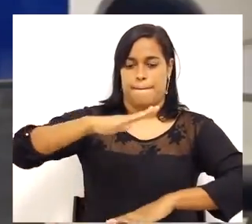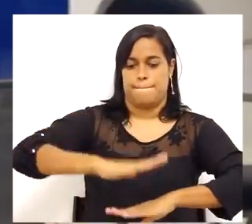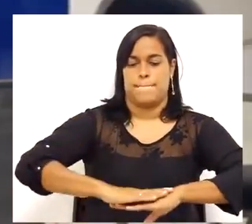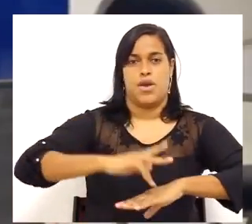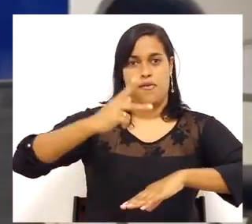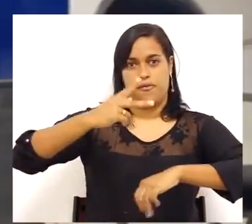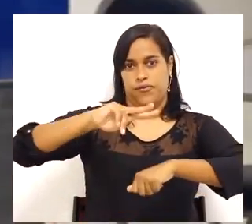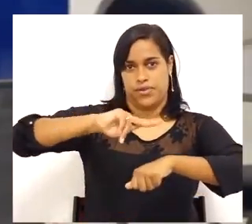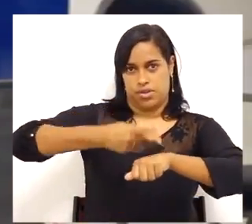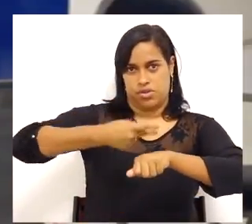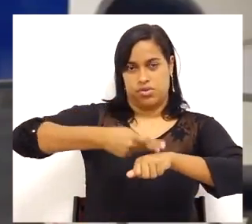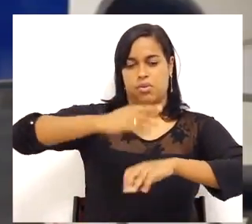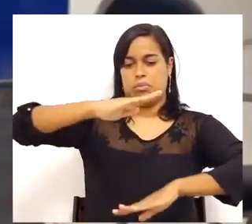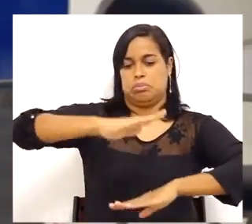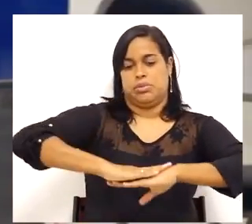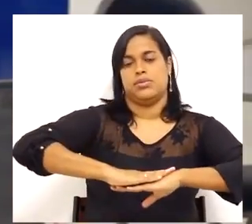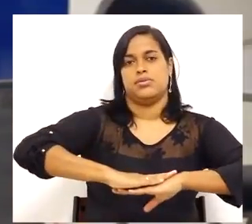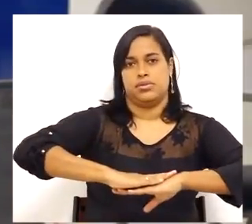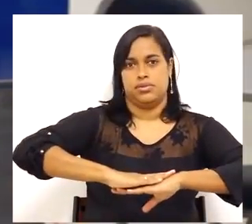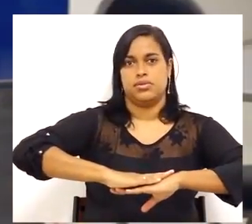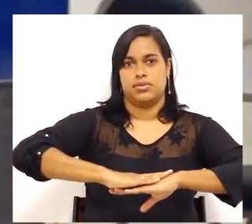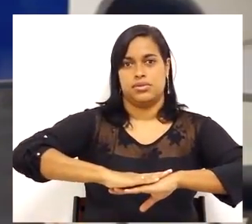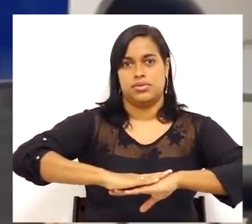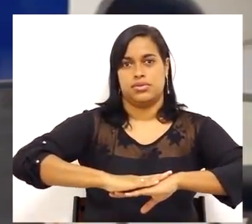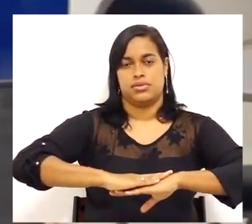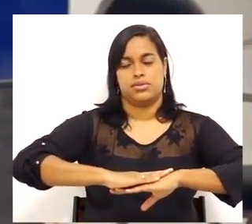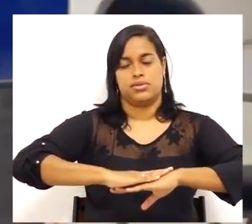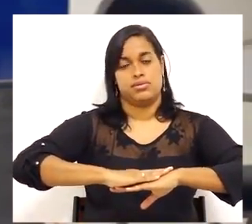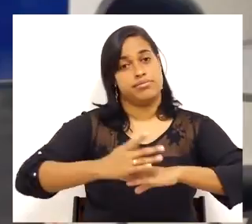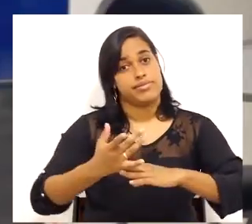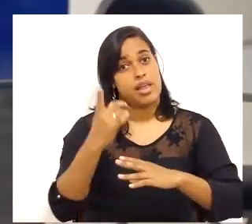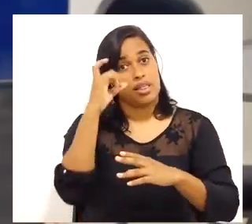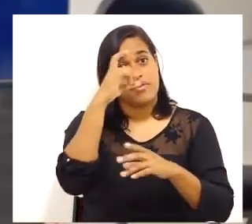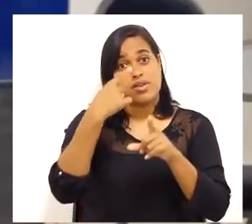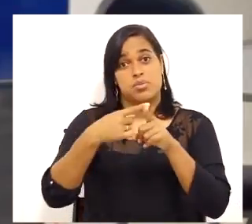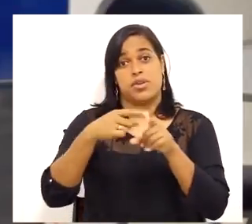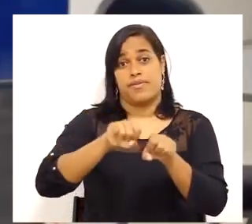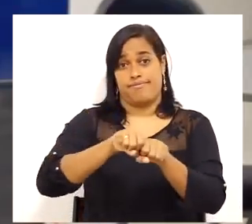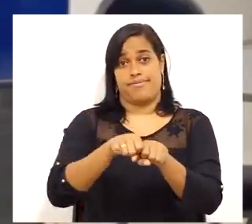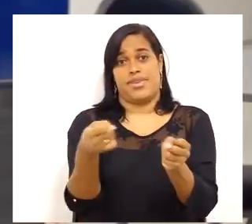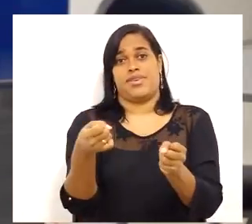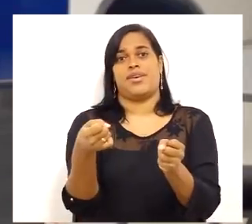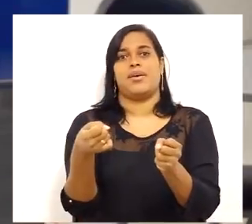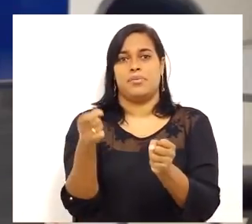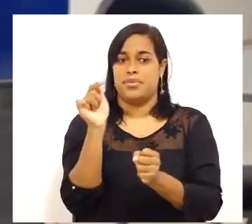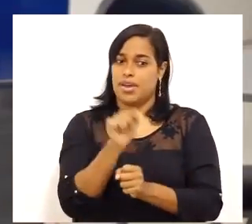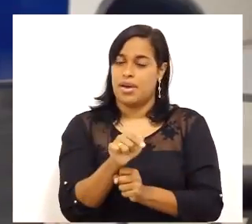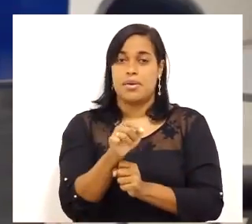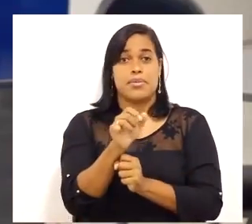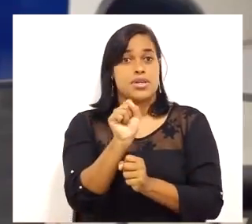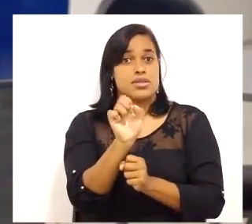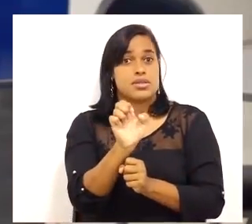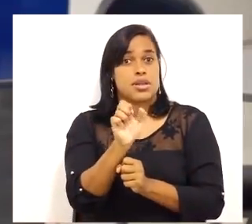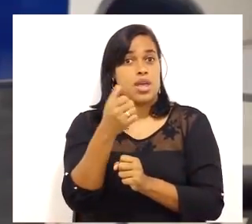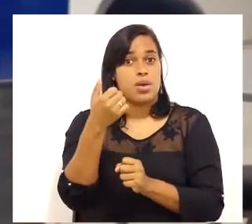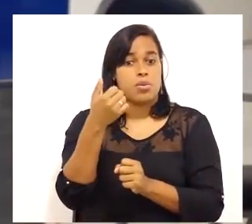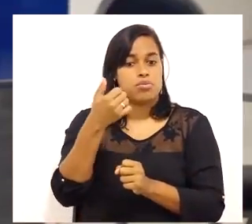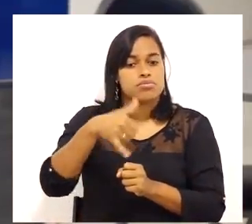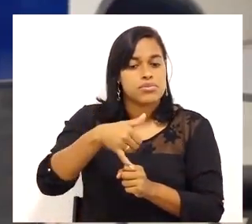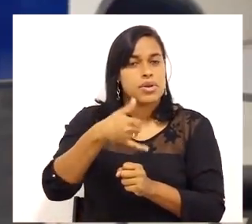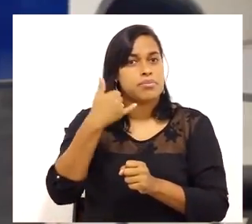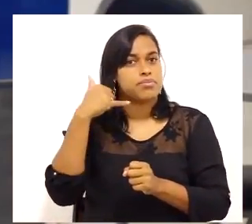o chão. É esperado que esse visor venha a trincar. Mas se por um acaso esse aparelho não quebrar,